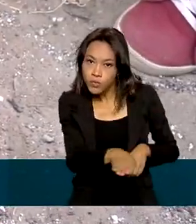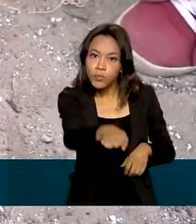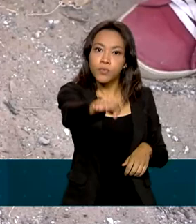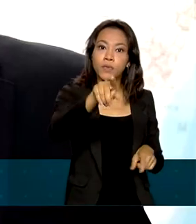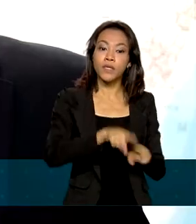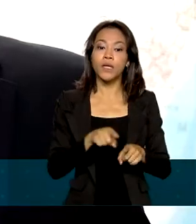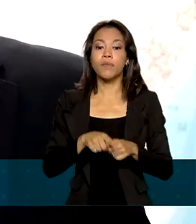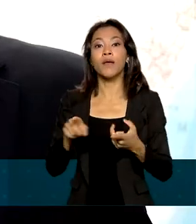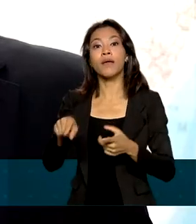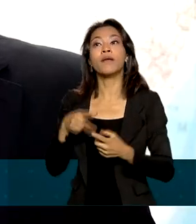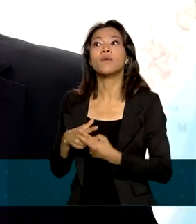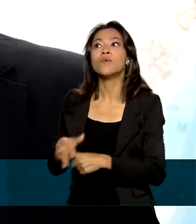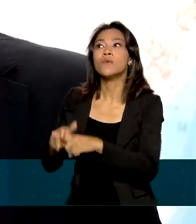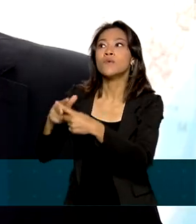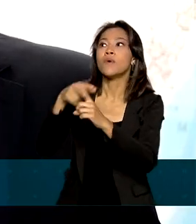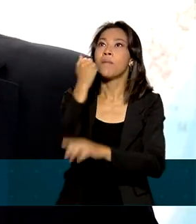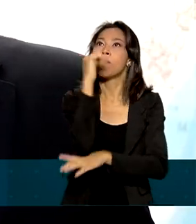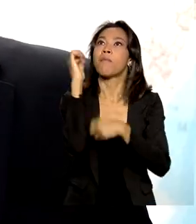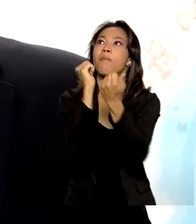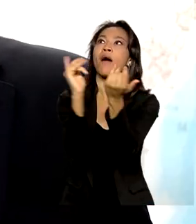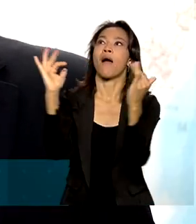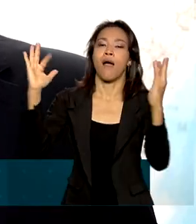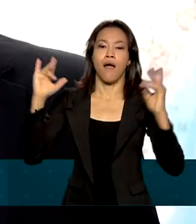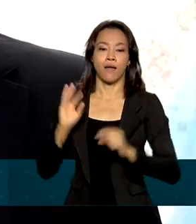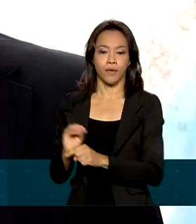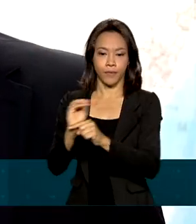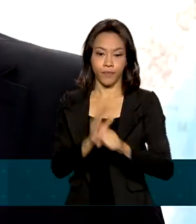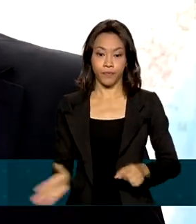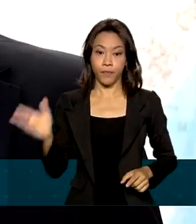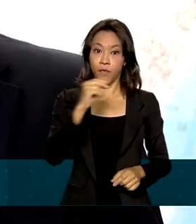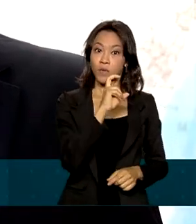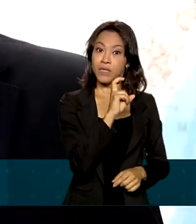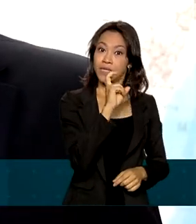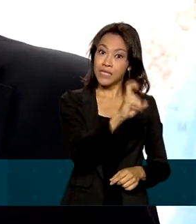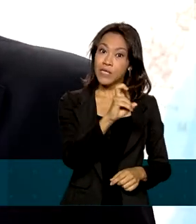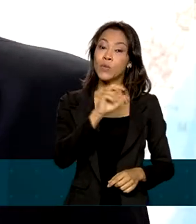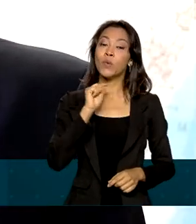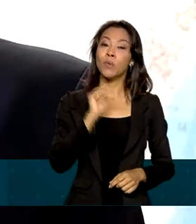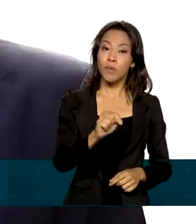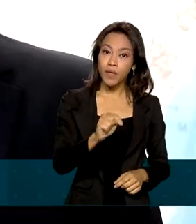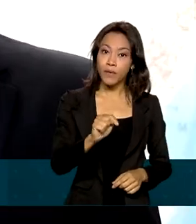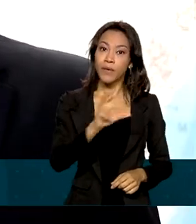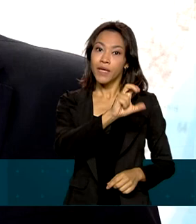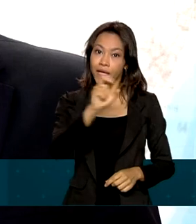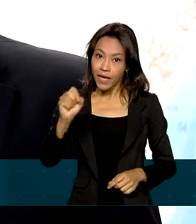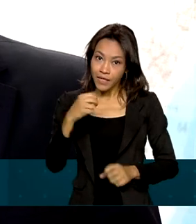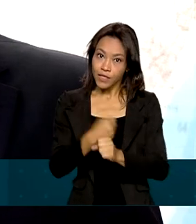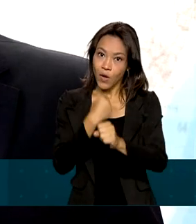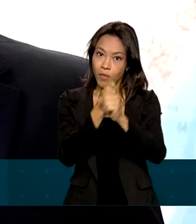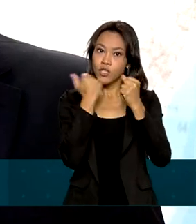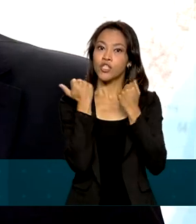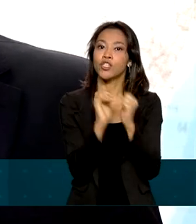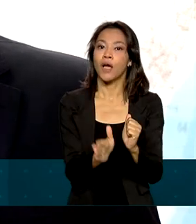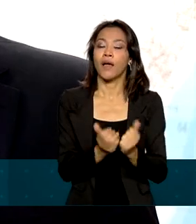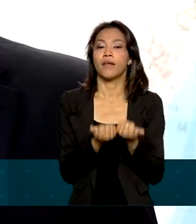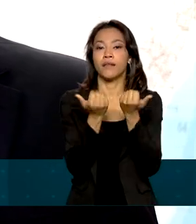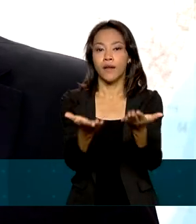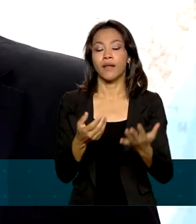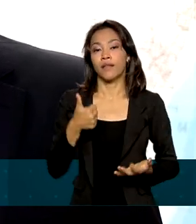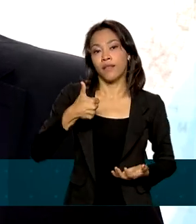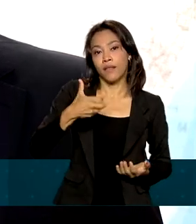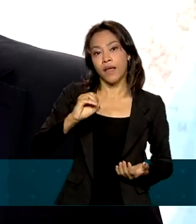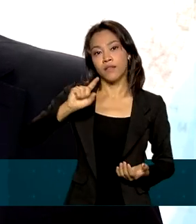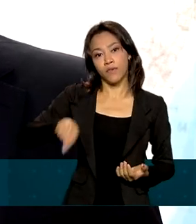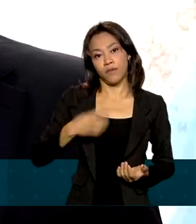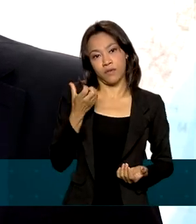parques. Foram 15 obras concluídas por dia, o que totaliza 5.500 obras entregues, que totalizam 10,6 bilhões de